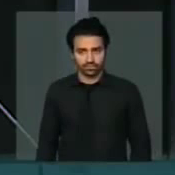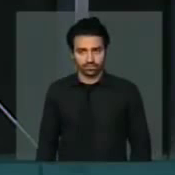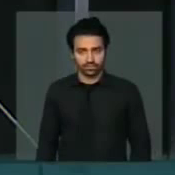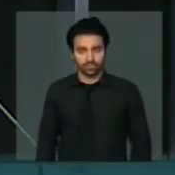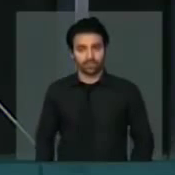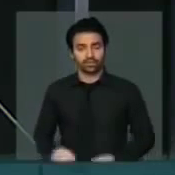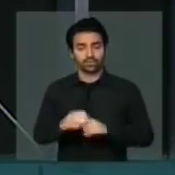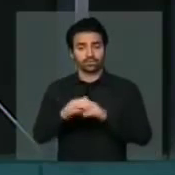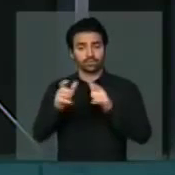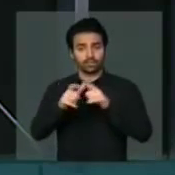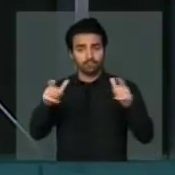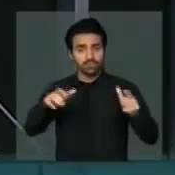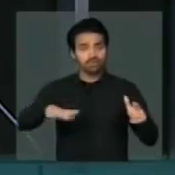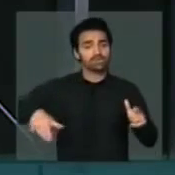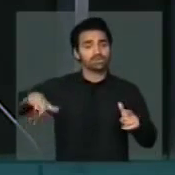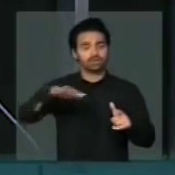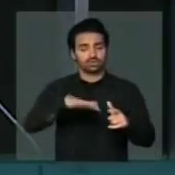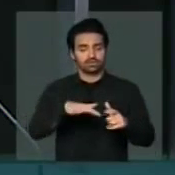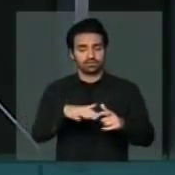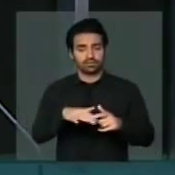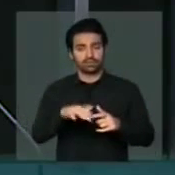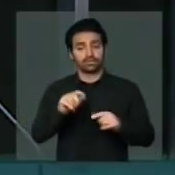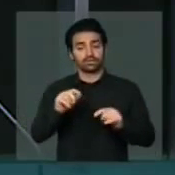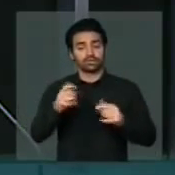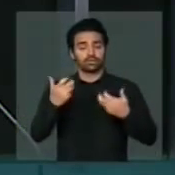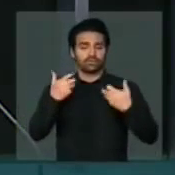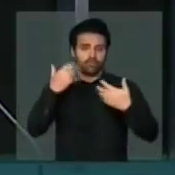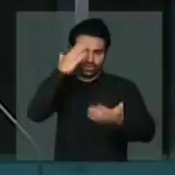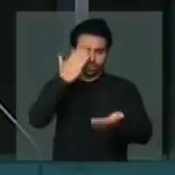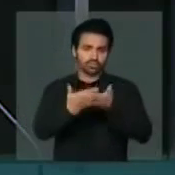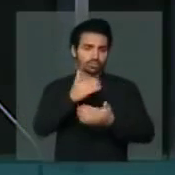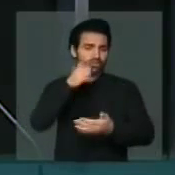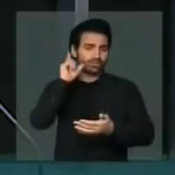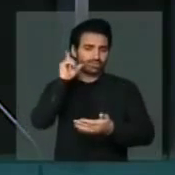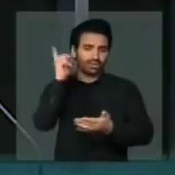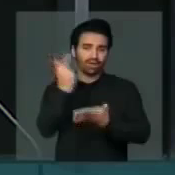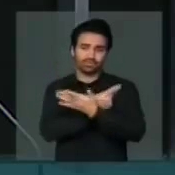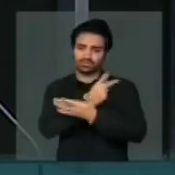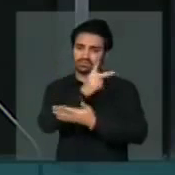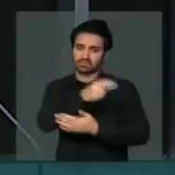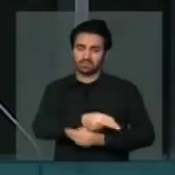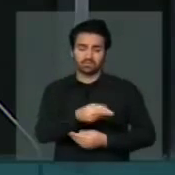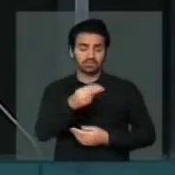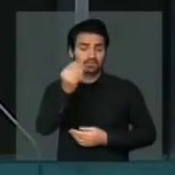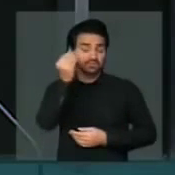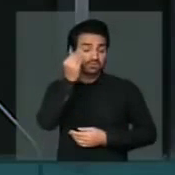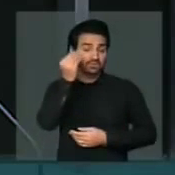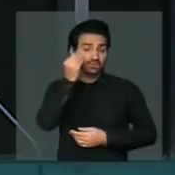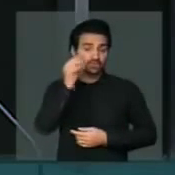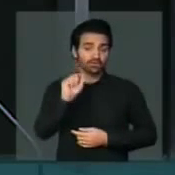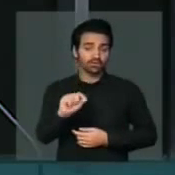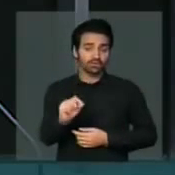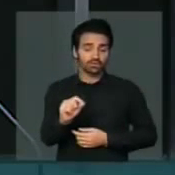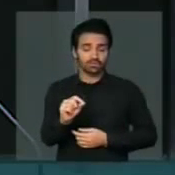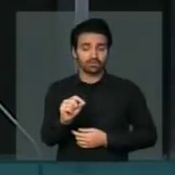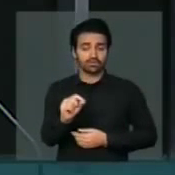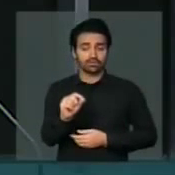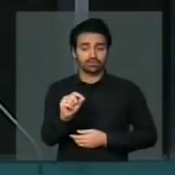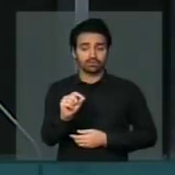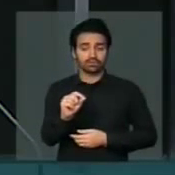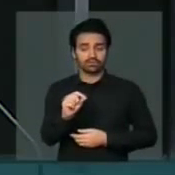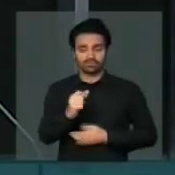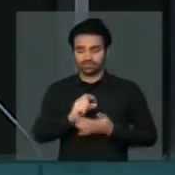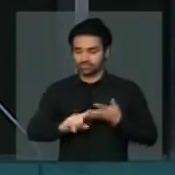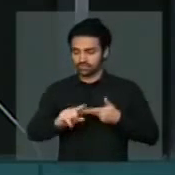Na maioria das vezes, e eu acredito que ontem aconteceu isso, para tentar desfocar os diversos